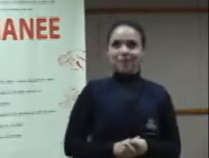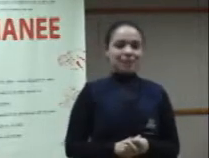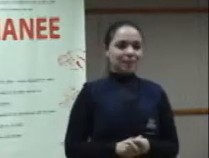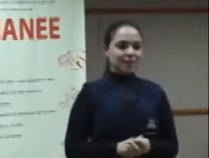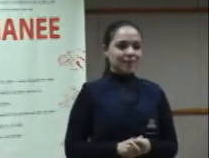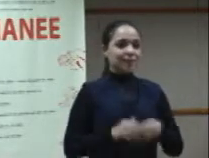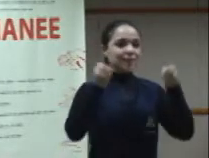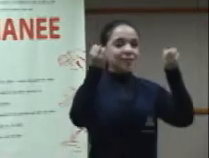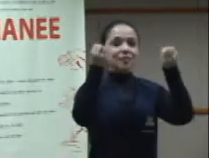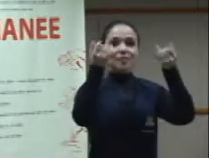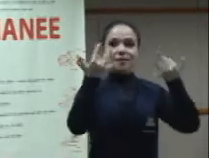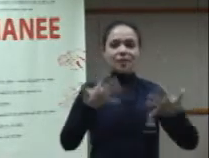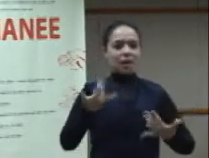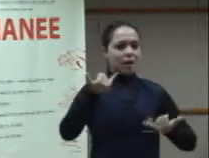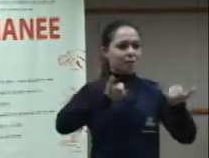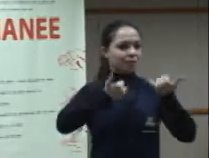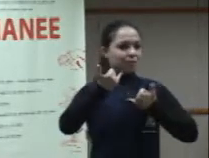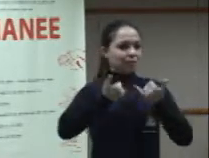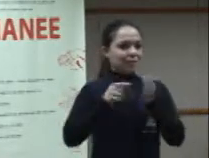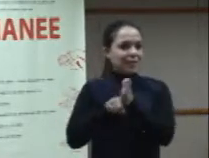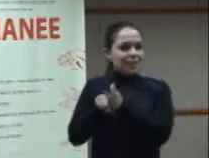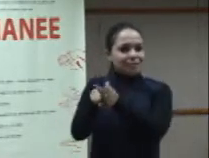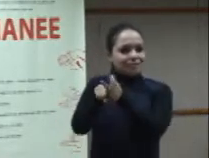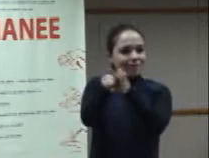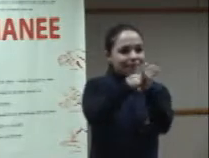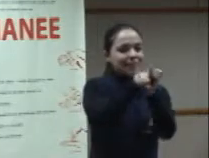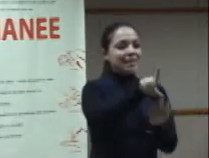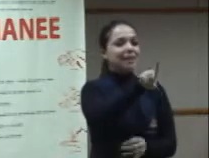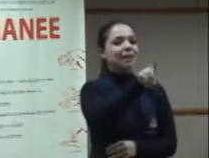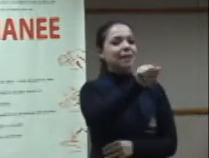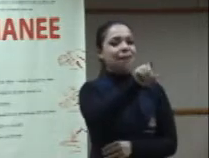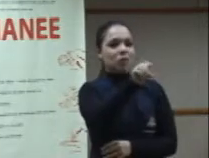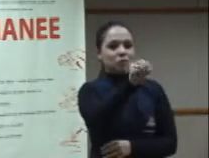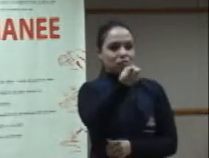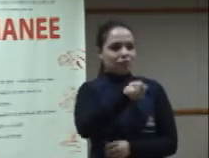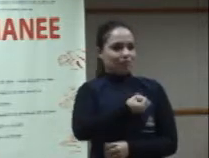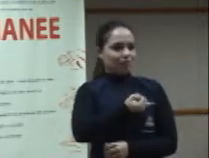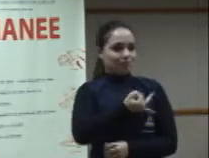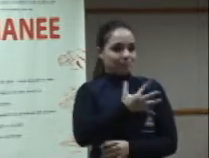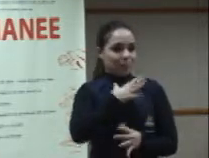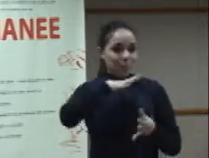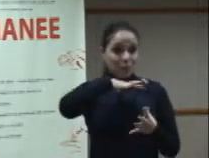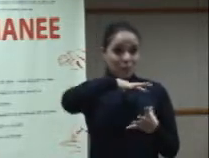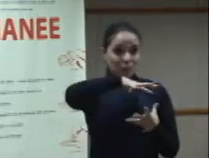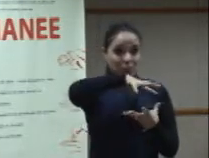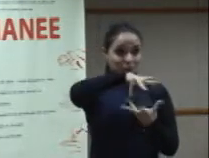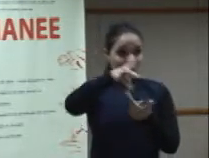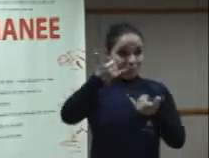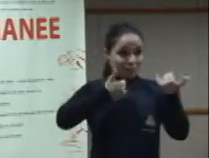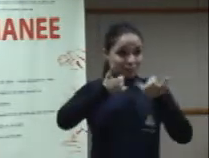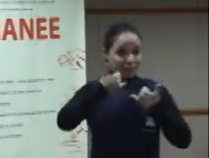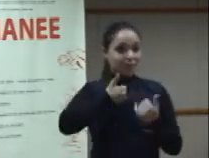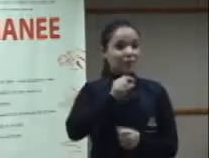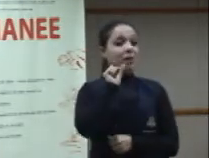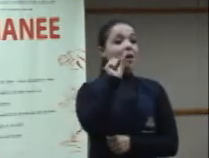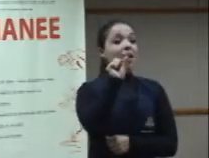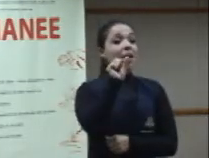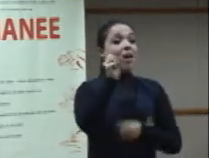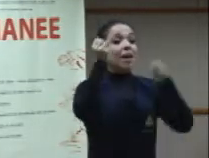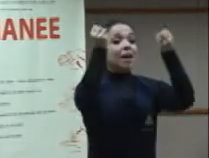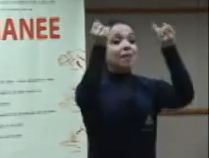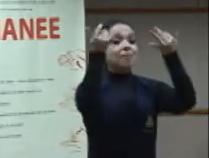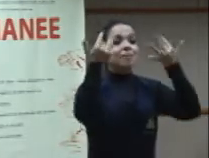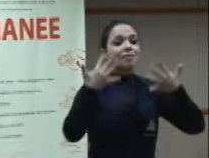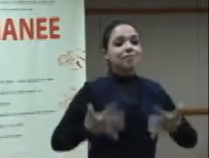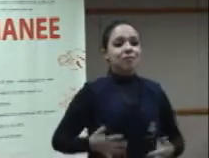os dados mais apurados que eu tenho dos surdos no mundo, segundo a Organização Mundial de Saúde, se estima em